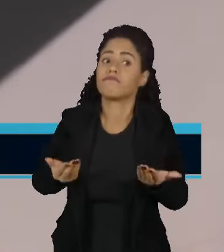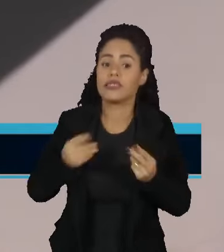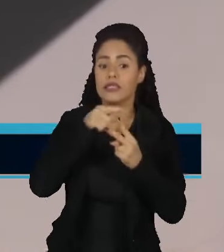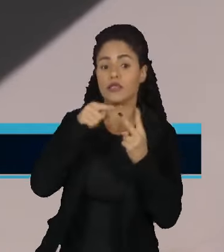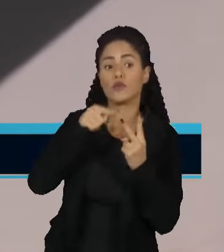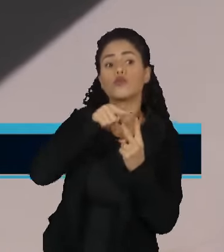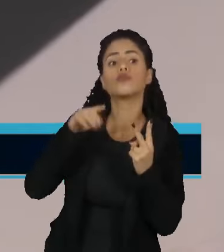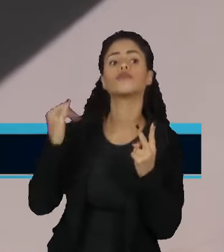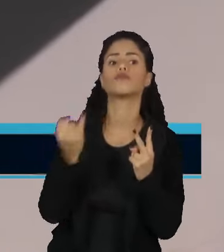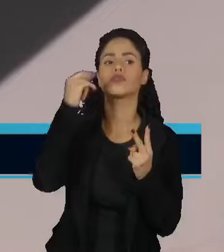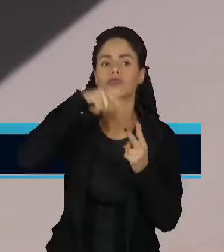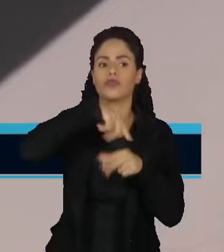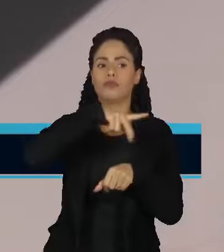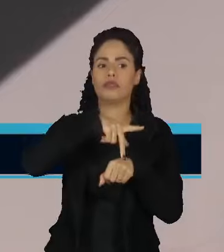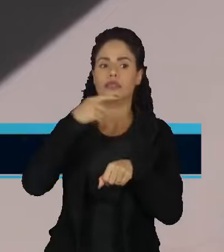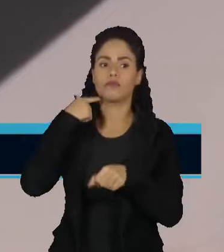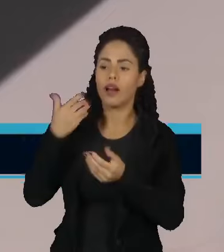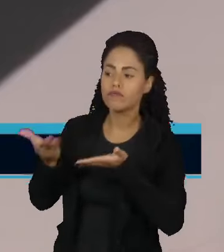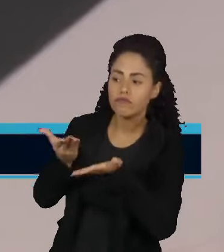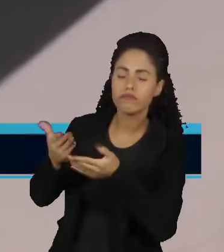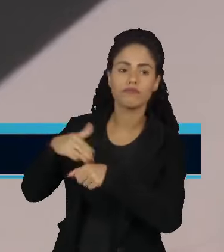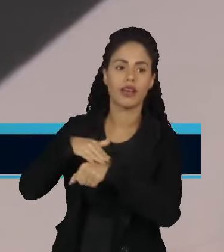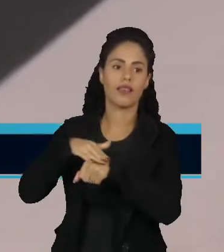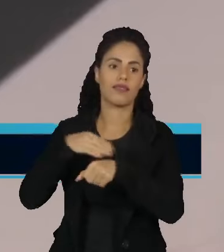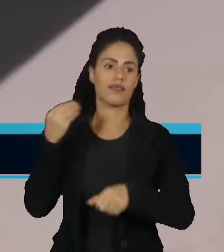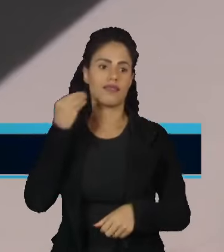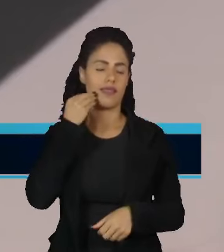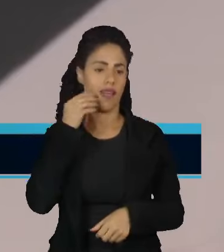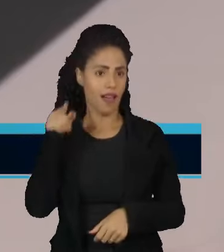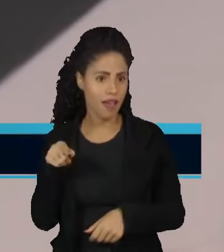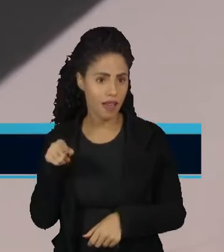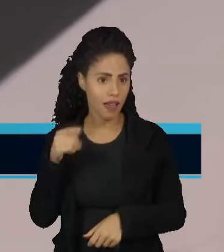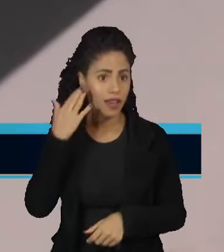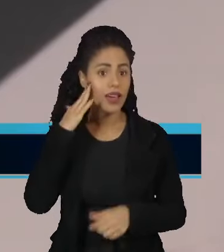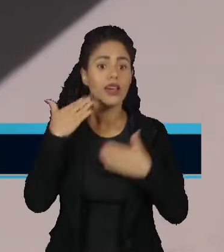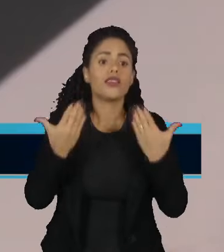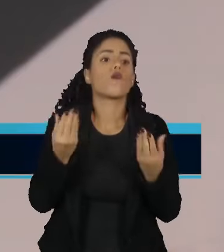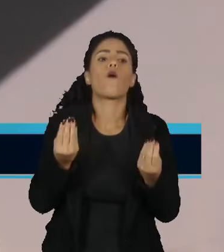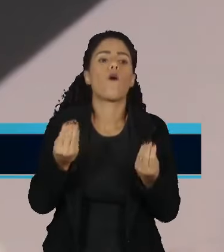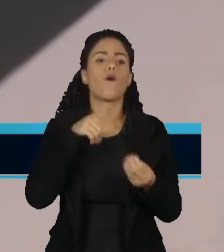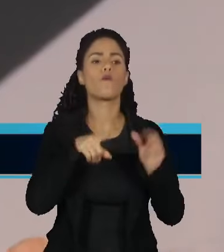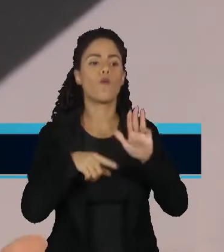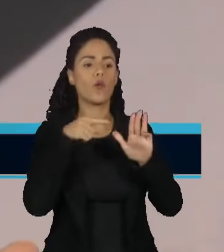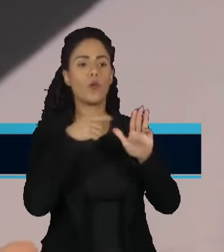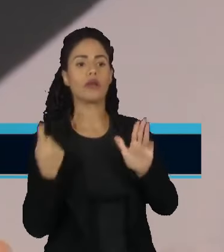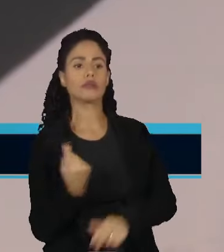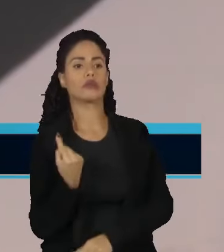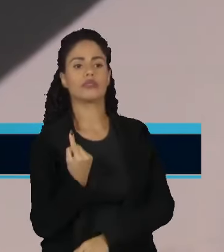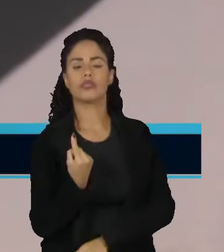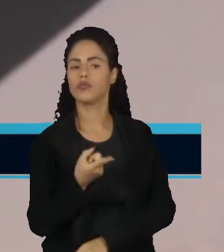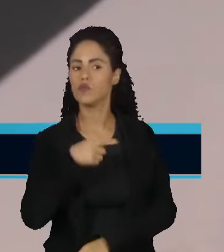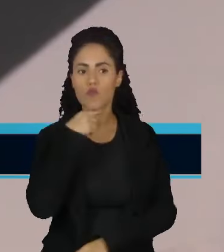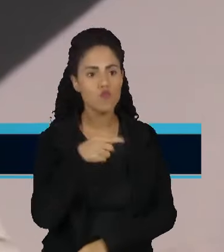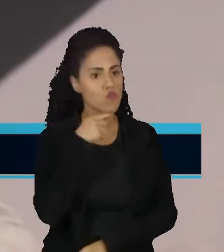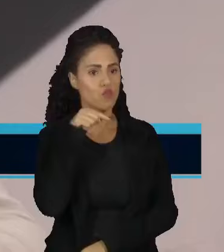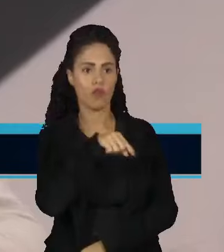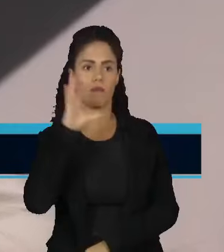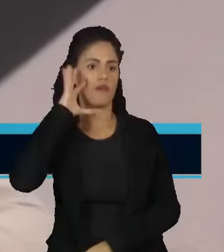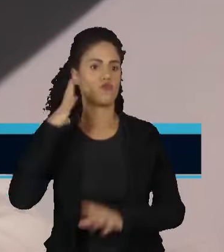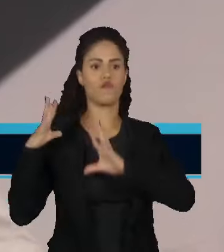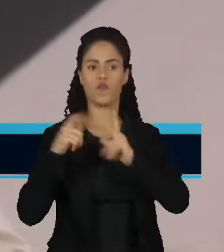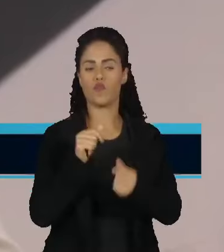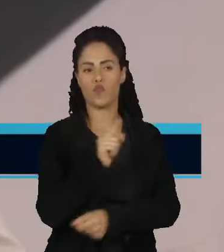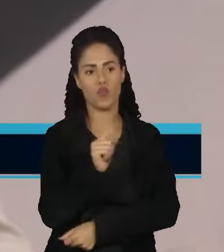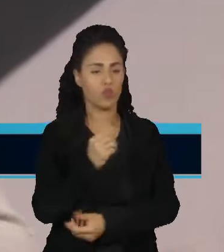atores à mesa para produzir uma solução de profundidade, jamais o presidente Lula, com mais boa vontade que possa ter e